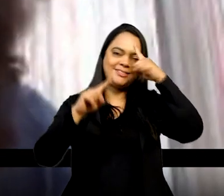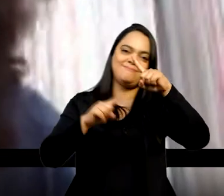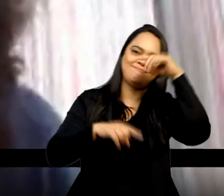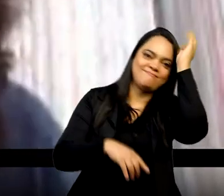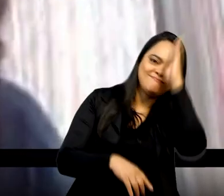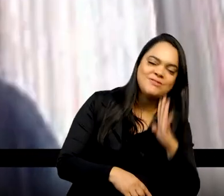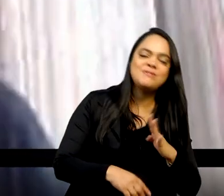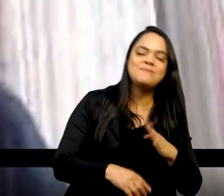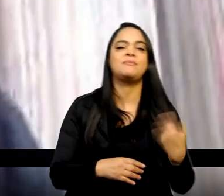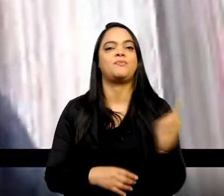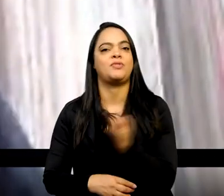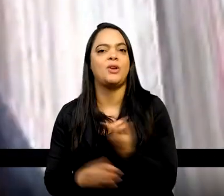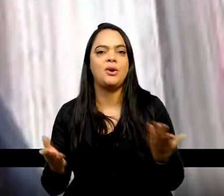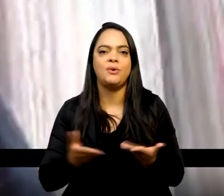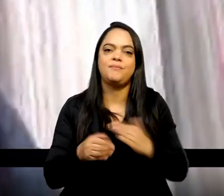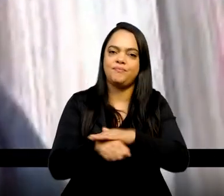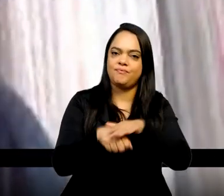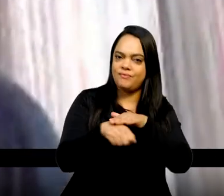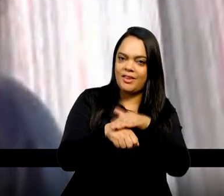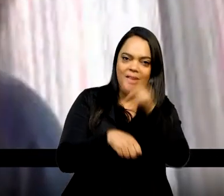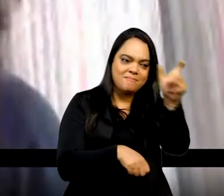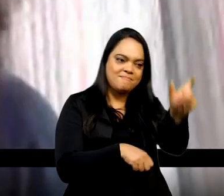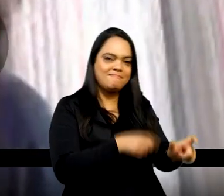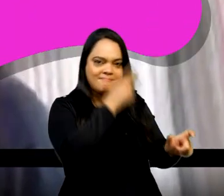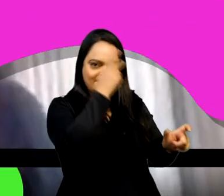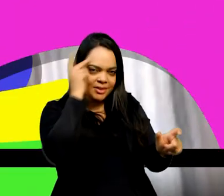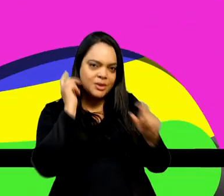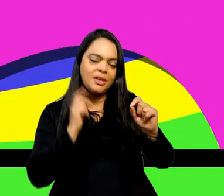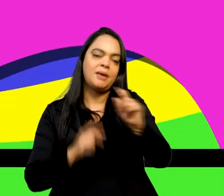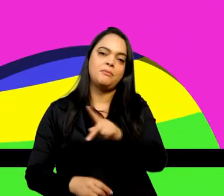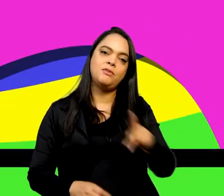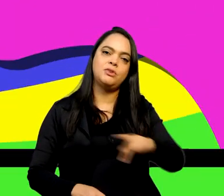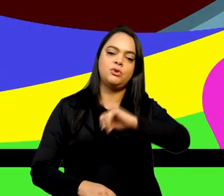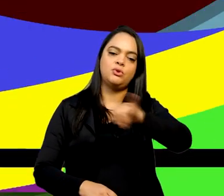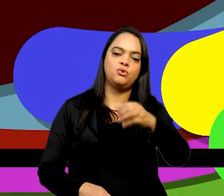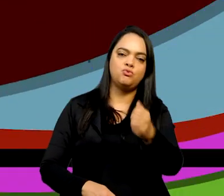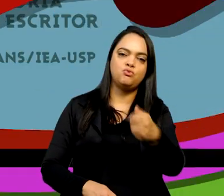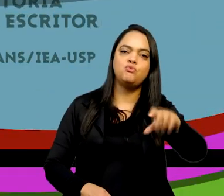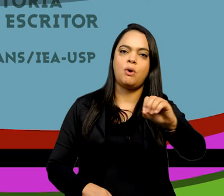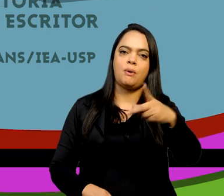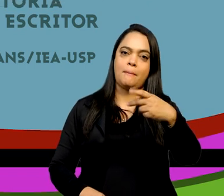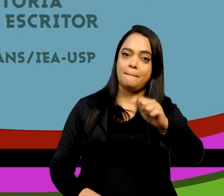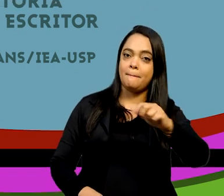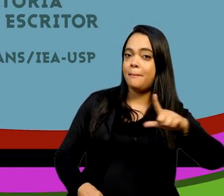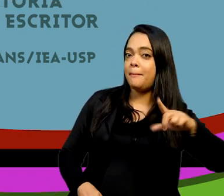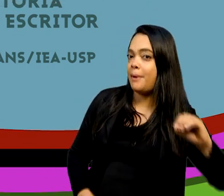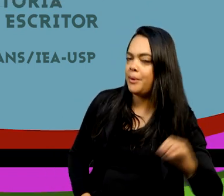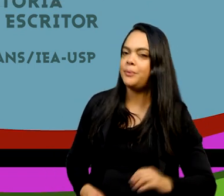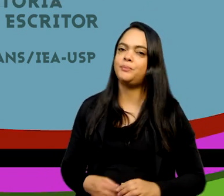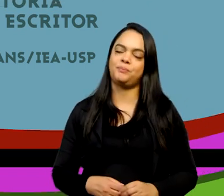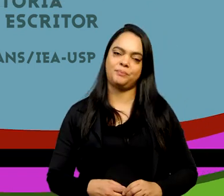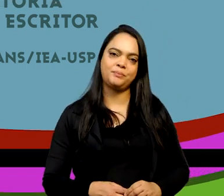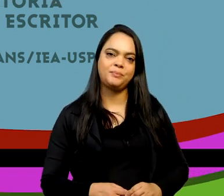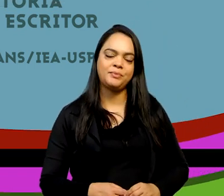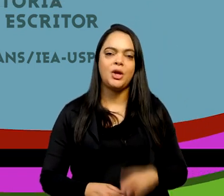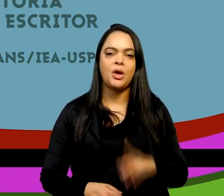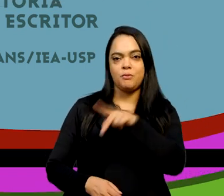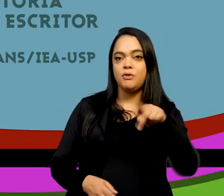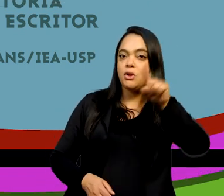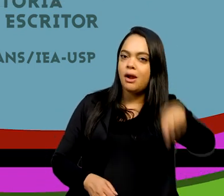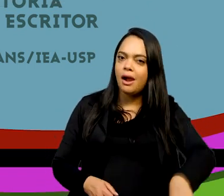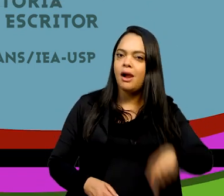hoje nós vamos conversar com o professor João Paulo Garrido Pimenta. O professor João Paulo Pimenta é bacharel,